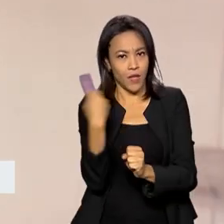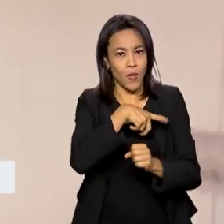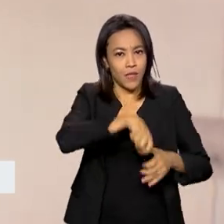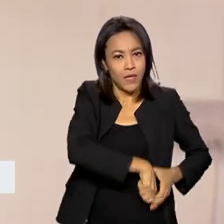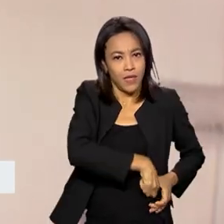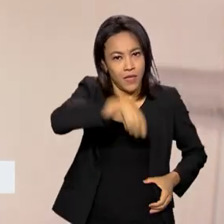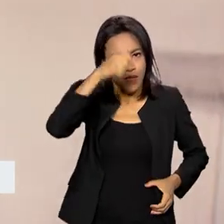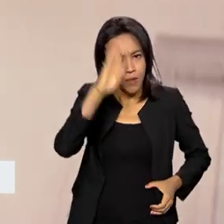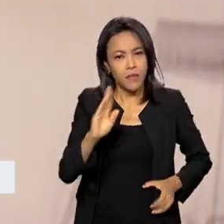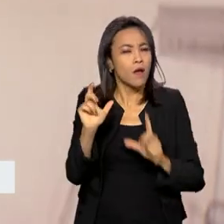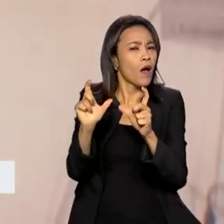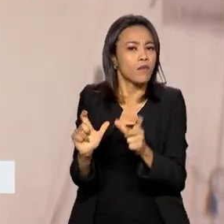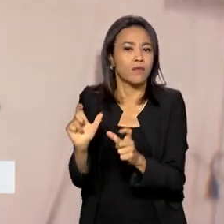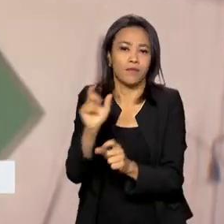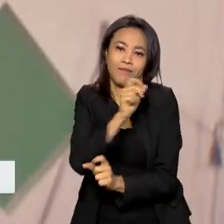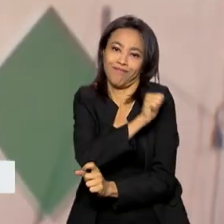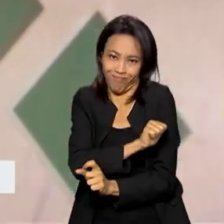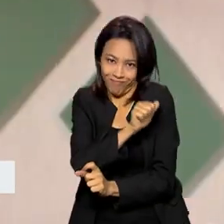Aconteceu no Rio de Janeiro.